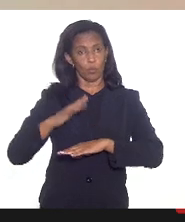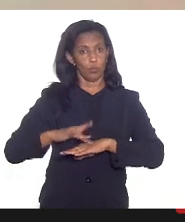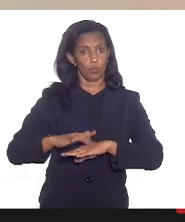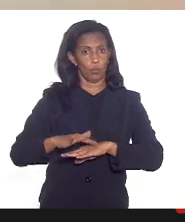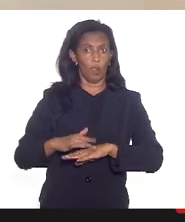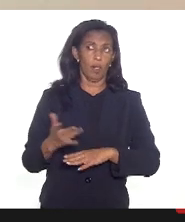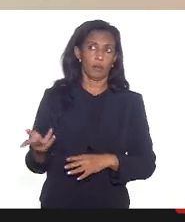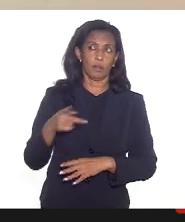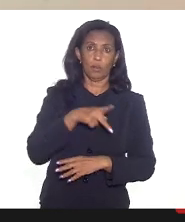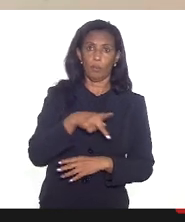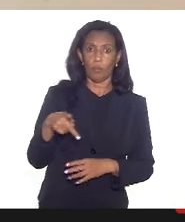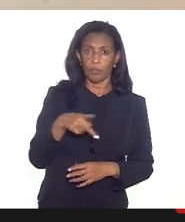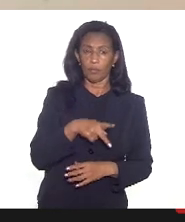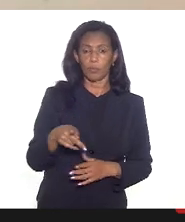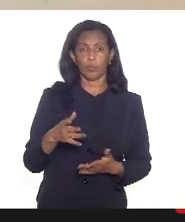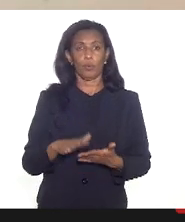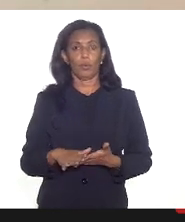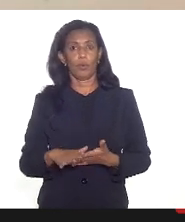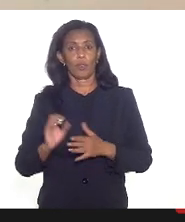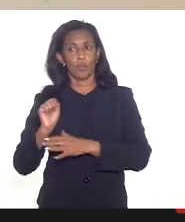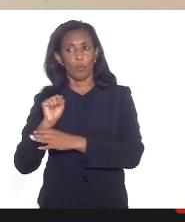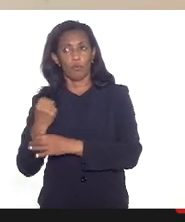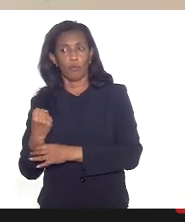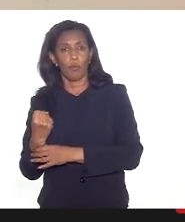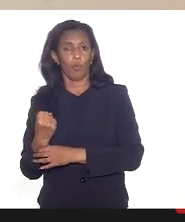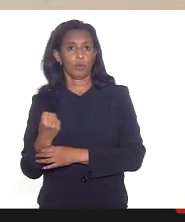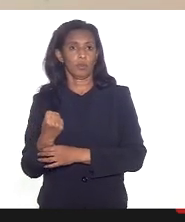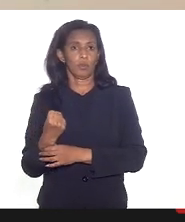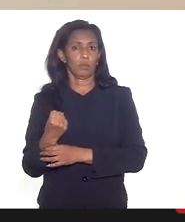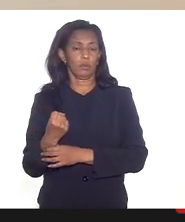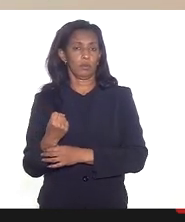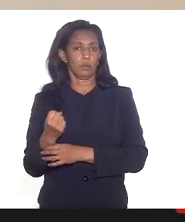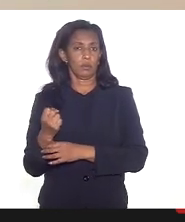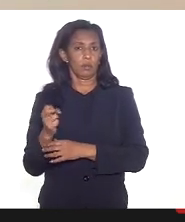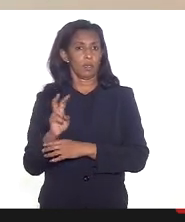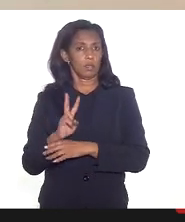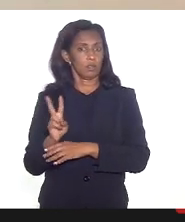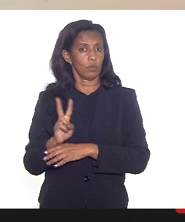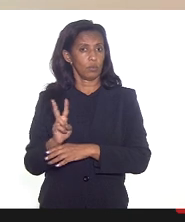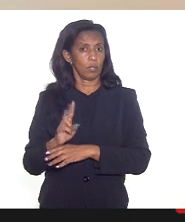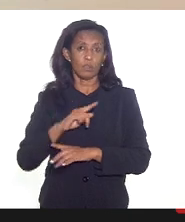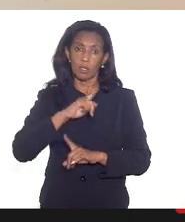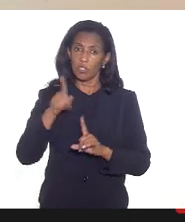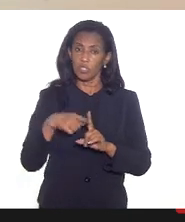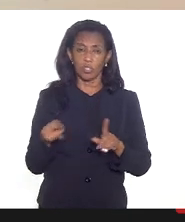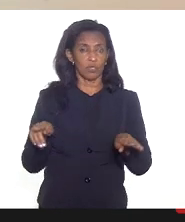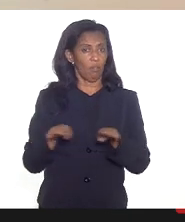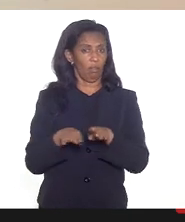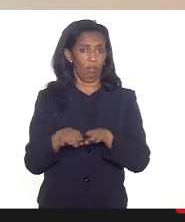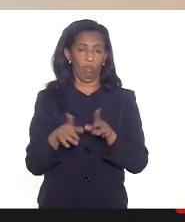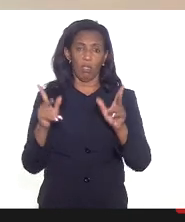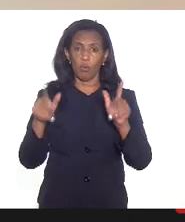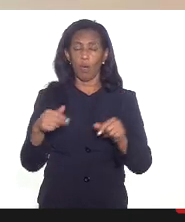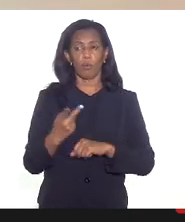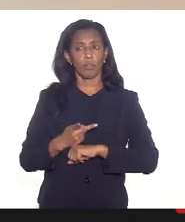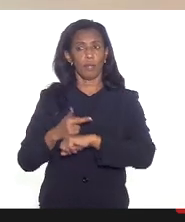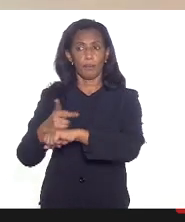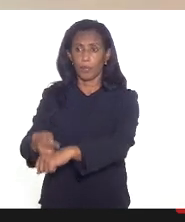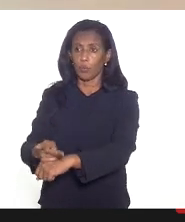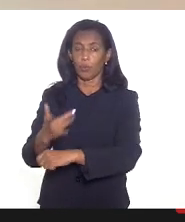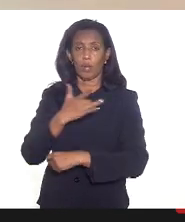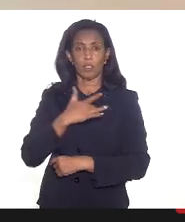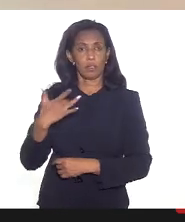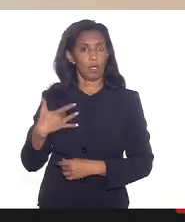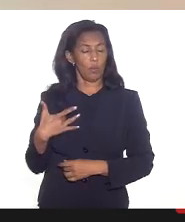professores assim como forças de segurança as gestantes elas entram como prioridade no momento que ela procurar um serviço de